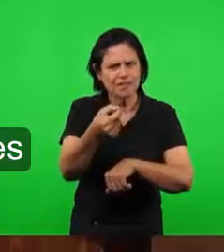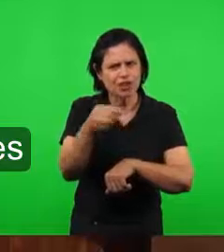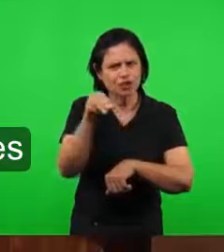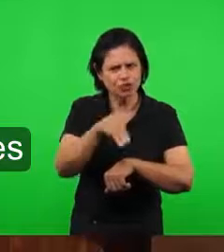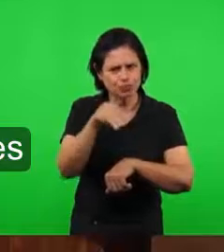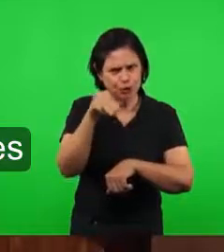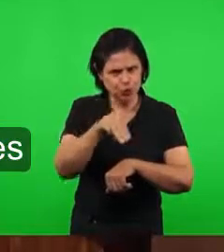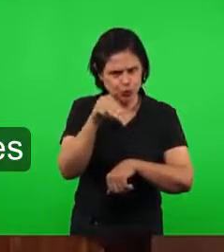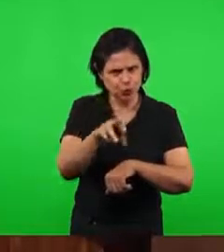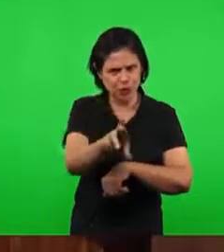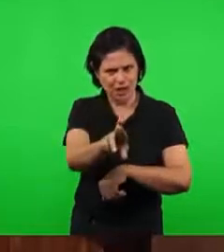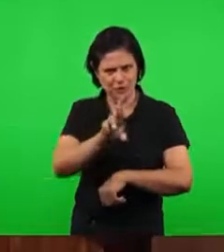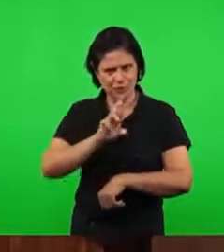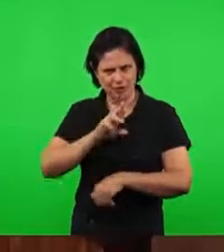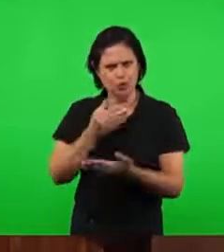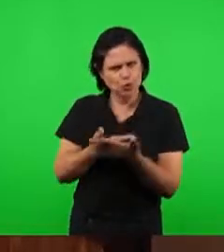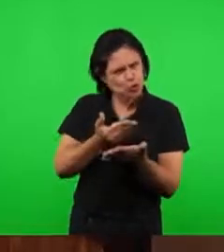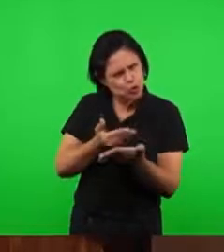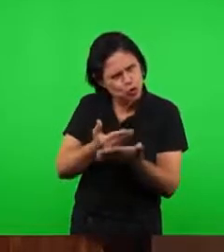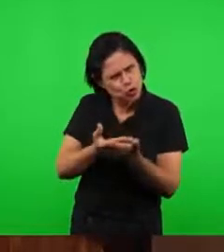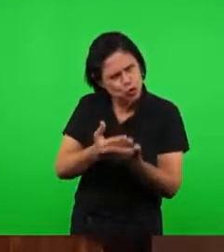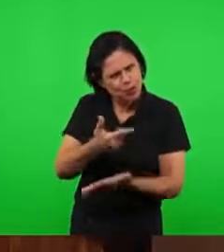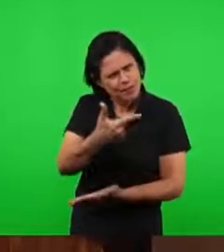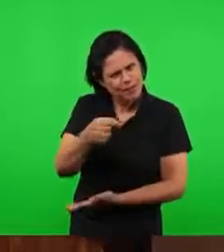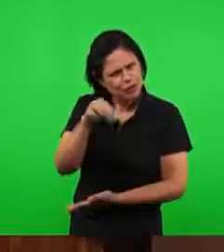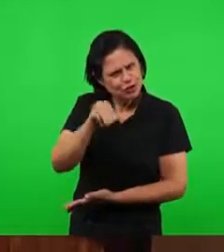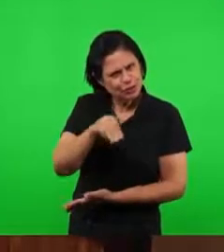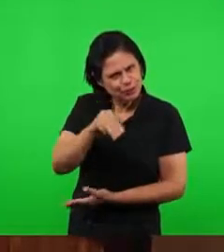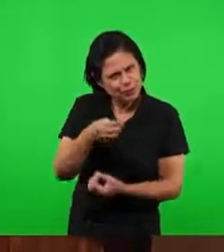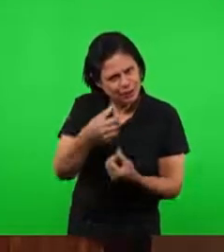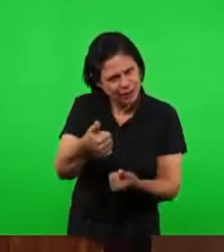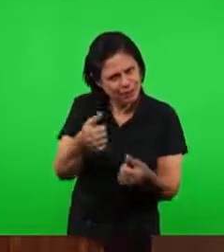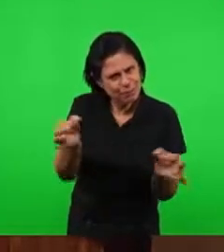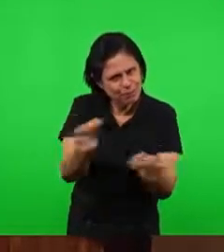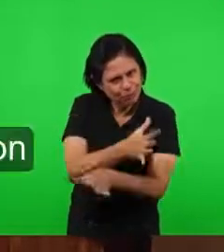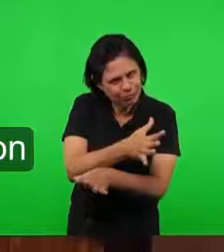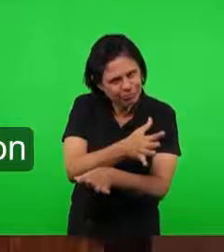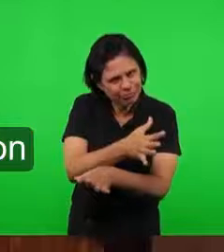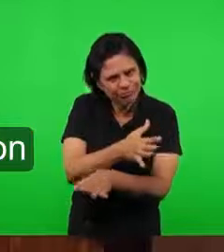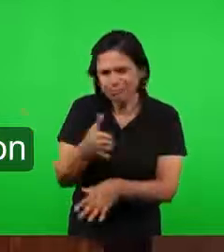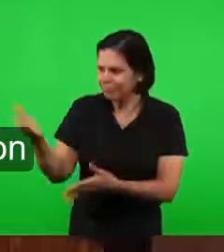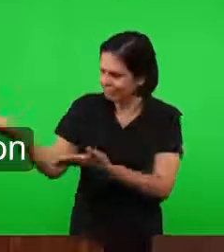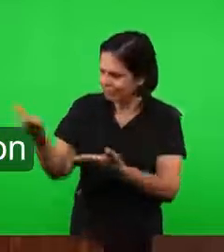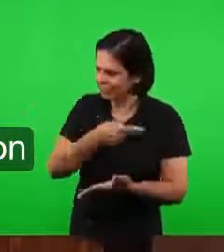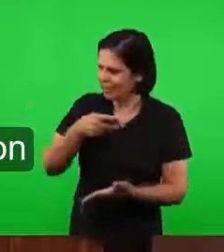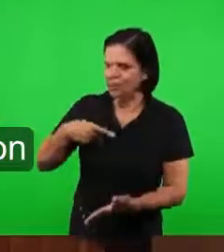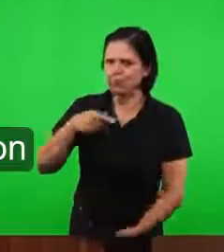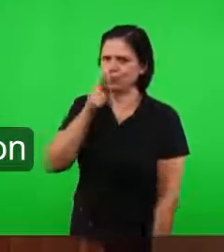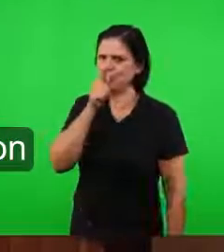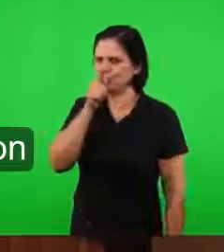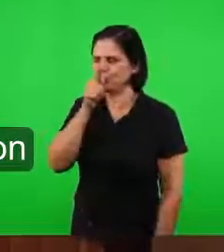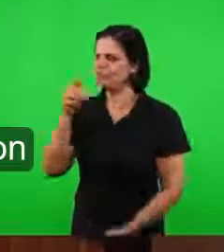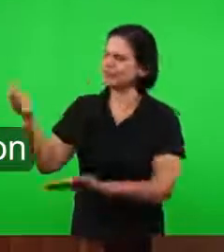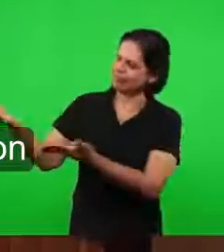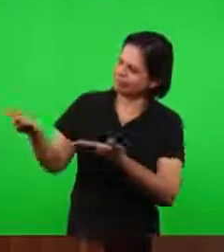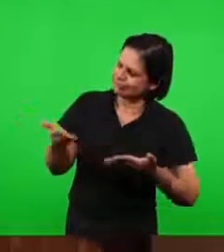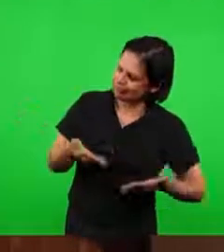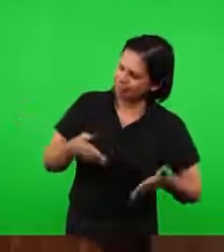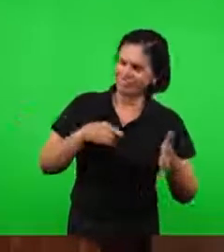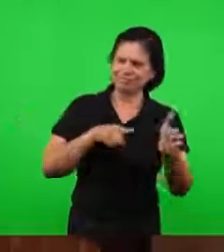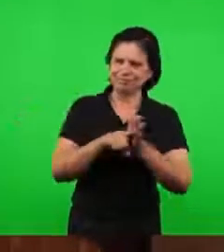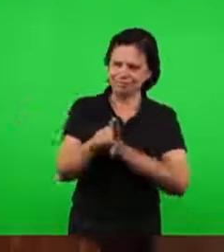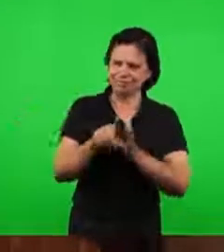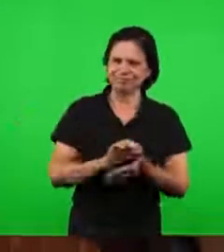vai ter 20 minutos para responder esta pergunta. Pronto, pastor Gilson com a palavra para fazer a pergunta.